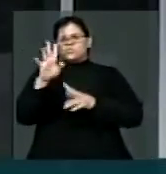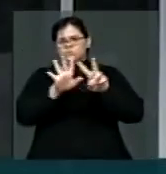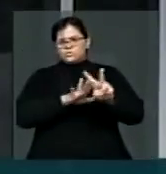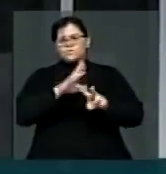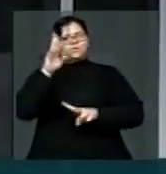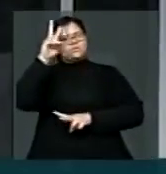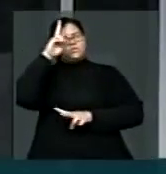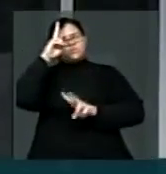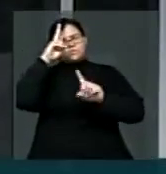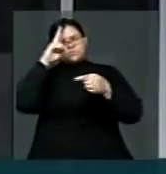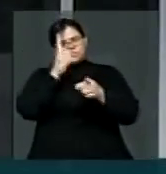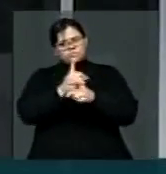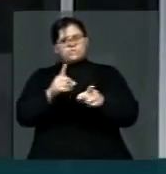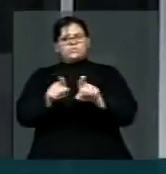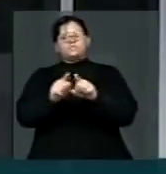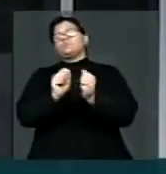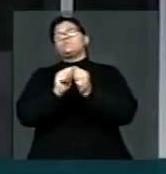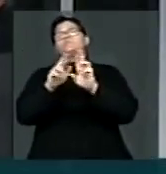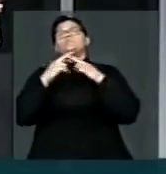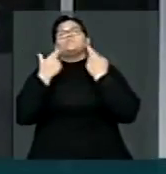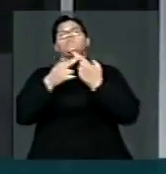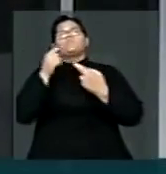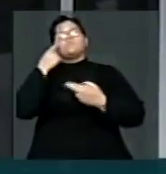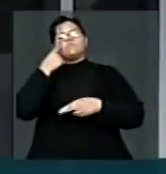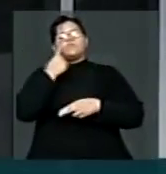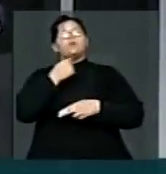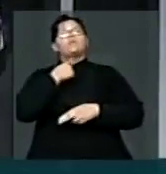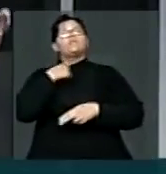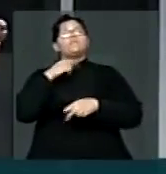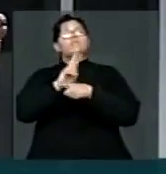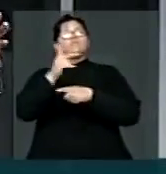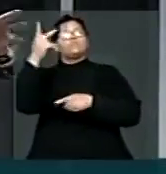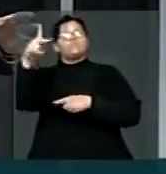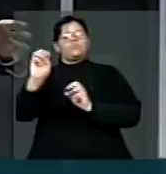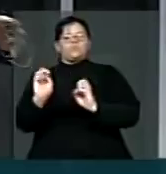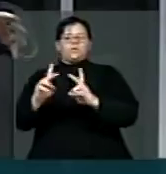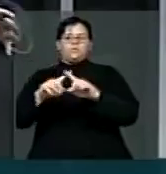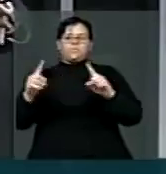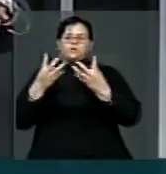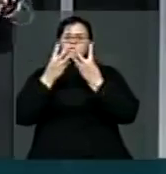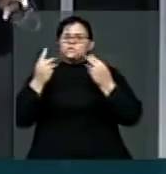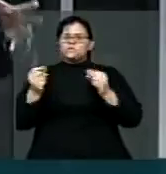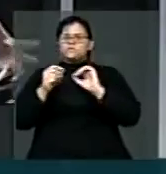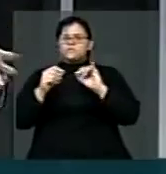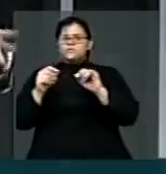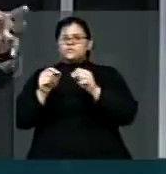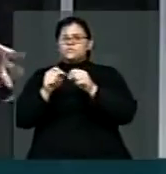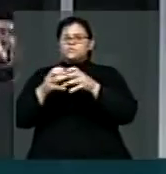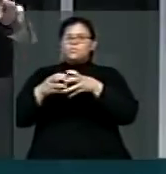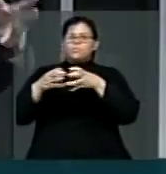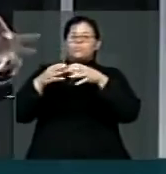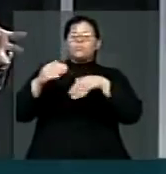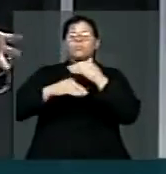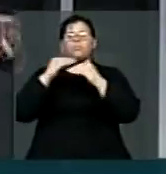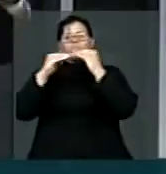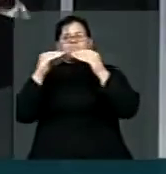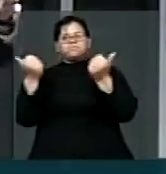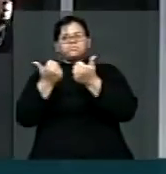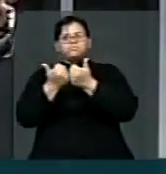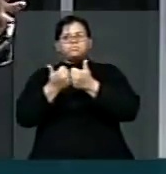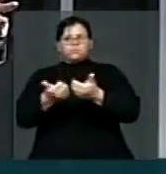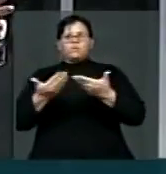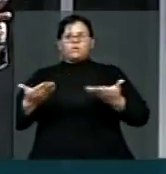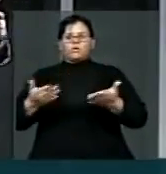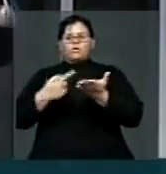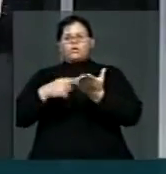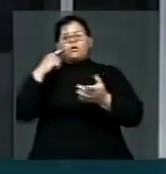segundas-feiras, defendendo seu ponto de vista, mas sensível que era preciso carrear aqui um acordo na